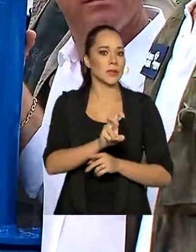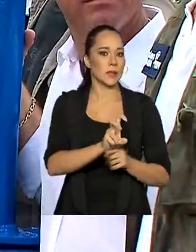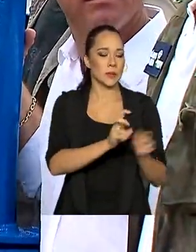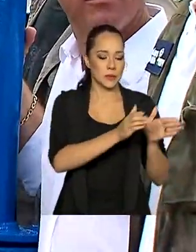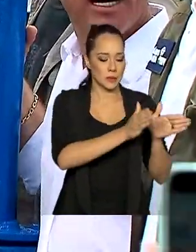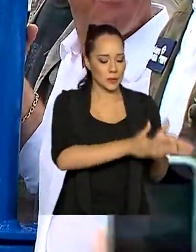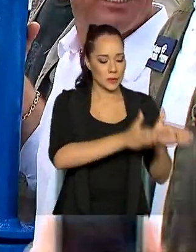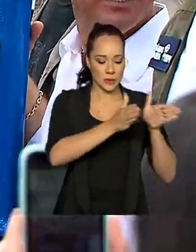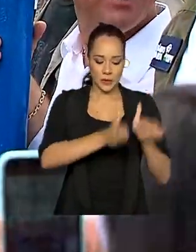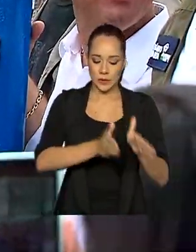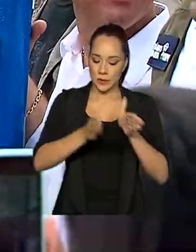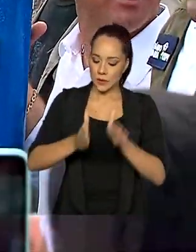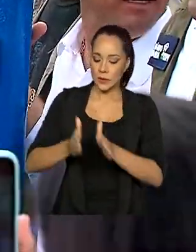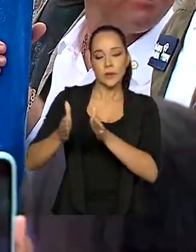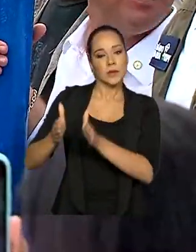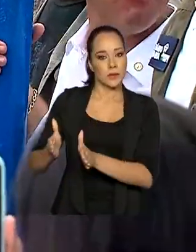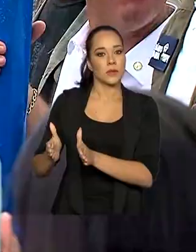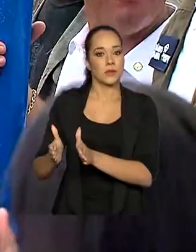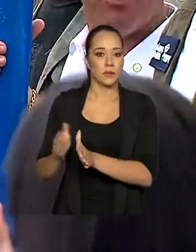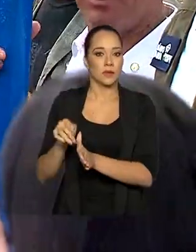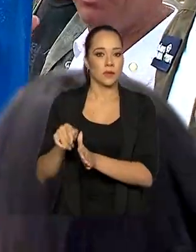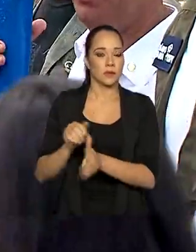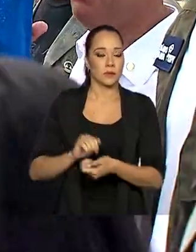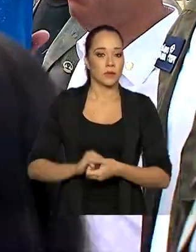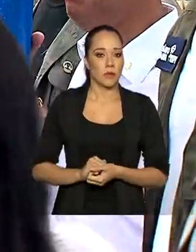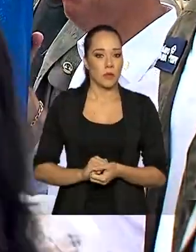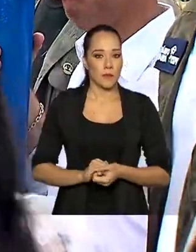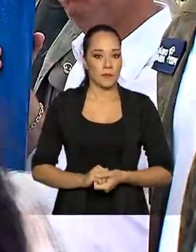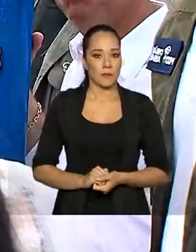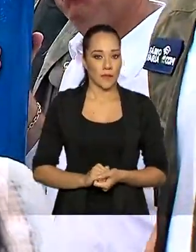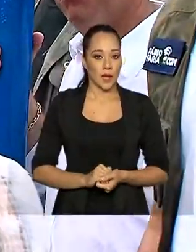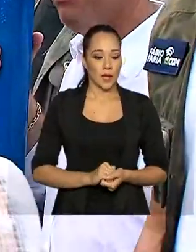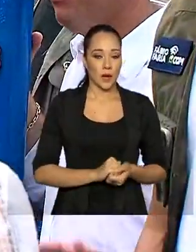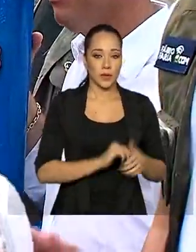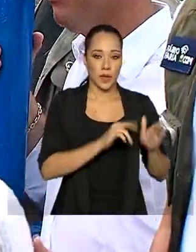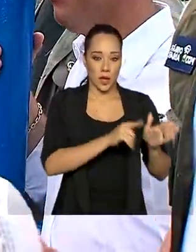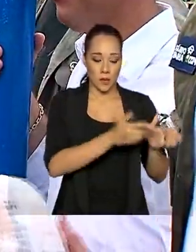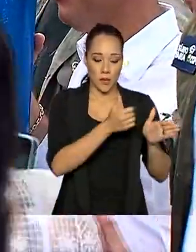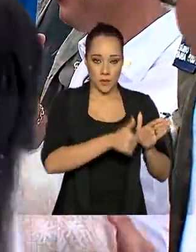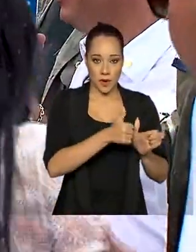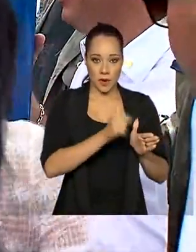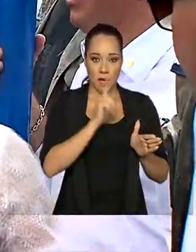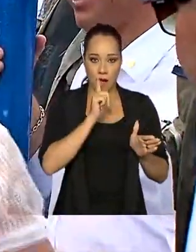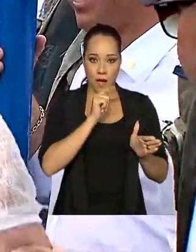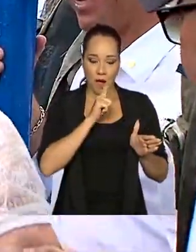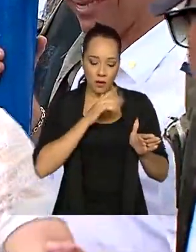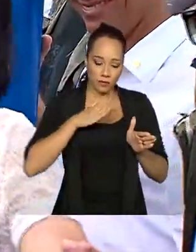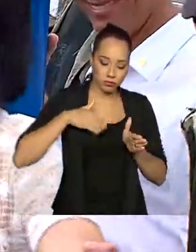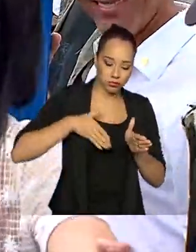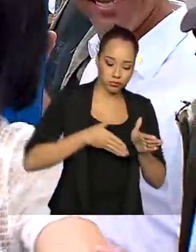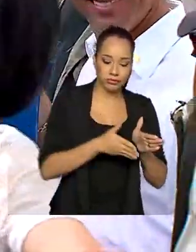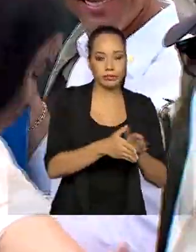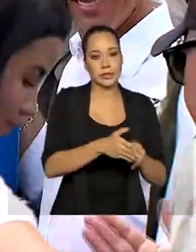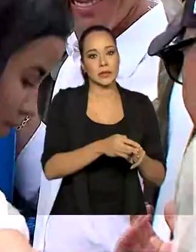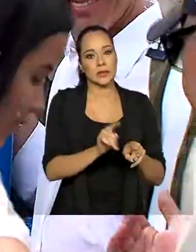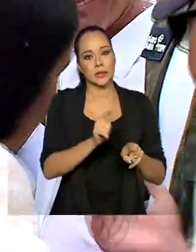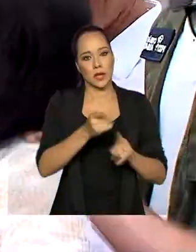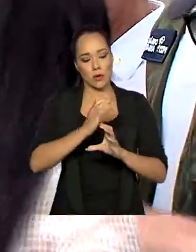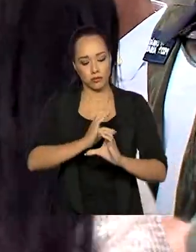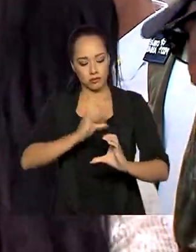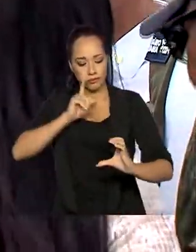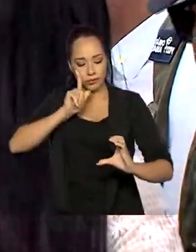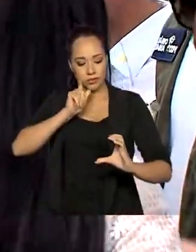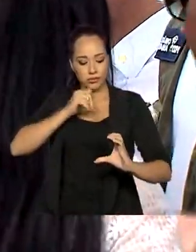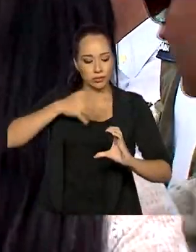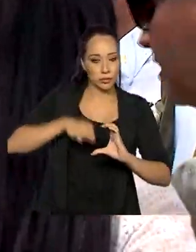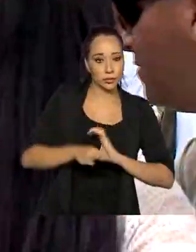unidades propriamente, além da unidade de captação, da adutora com seis quilômetros e